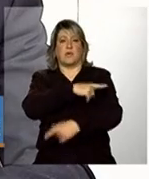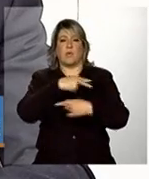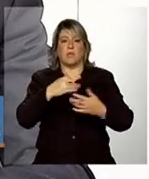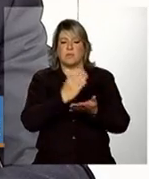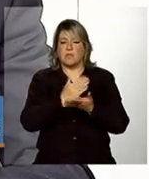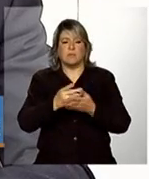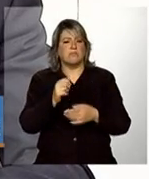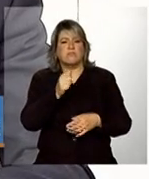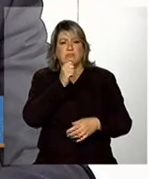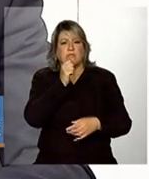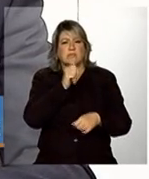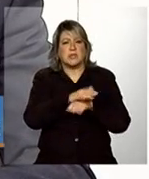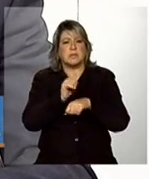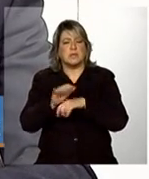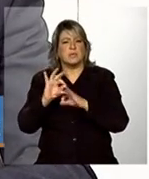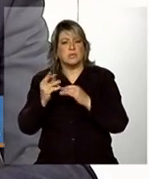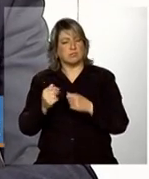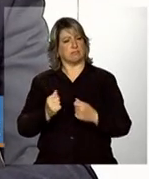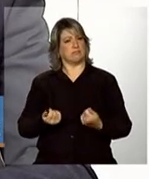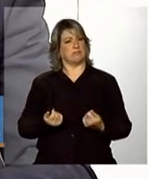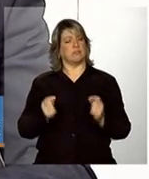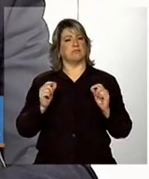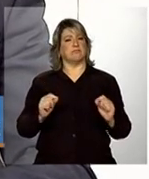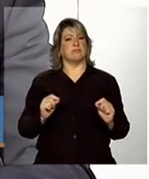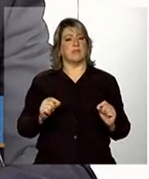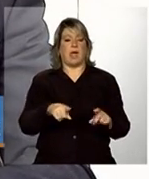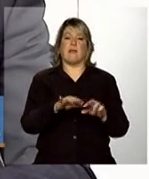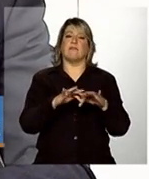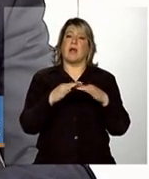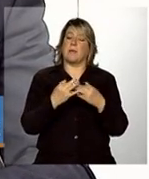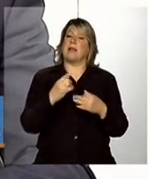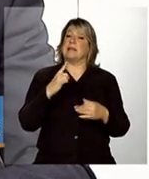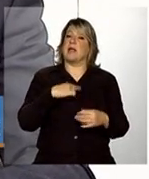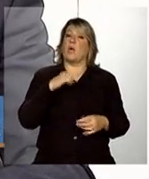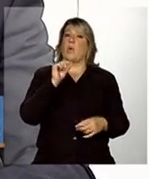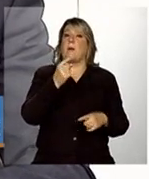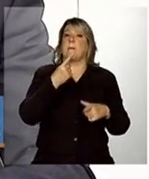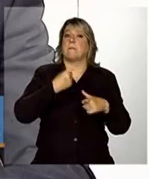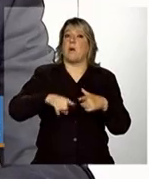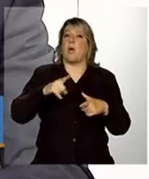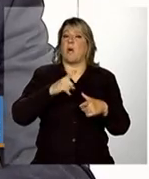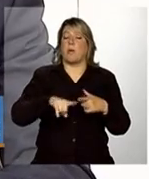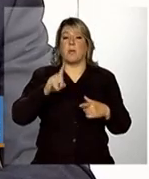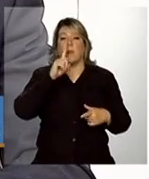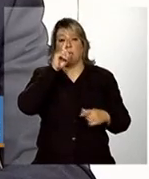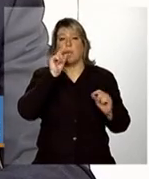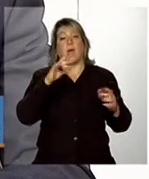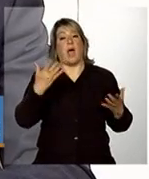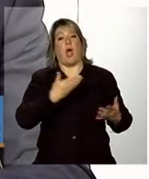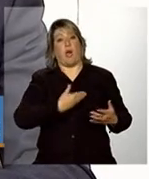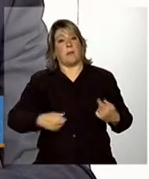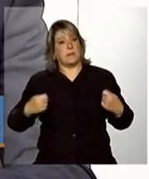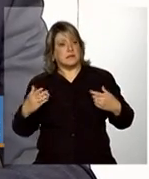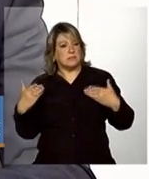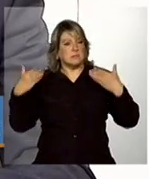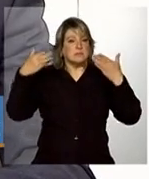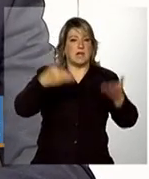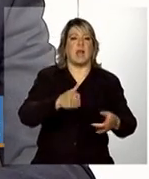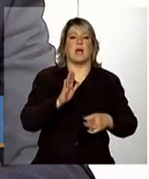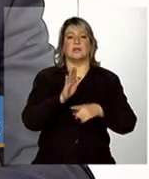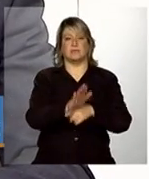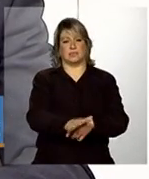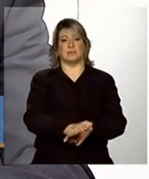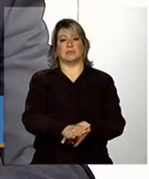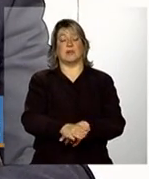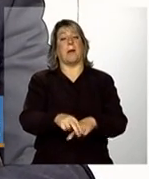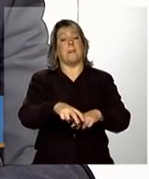desenvolvimento dessas crianças, significa que a família está numa situação tal de desestruturação que o poder público tem que agir. Por